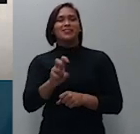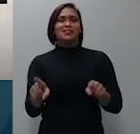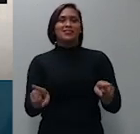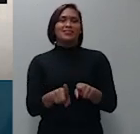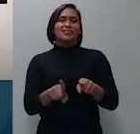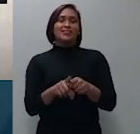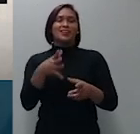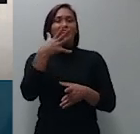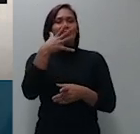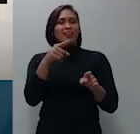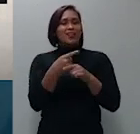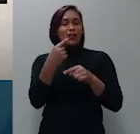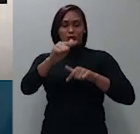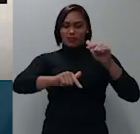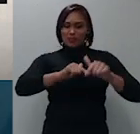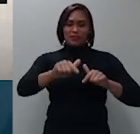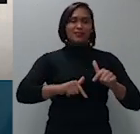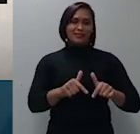trabalhistas